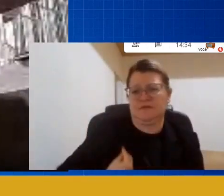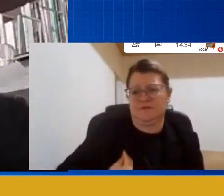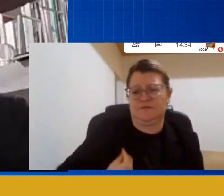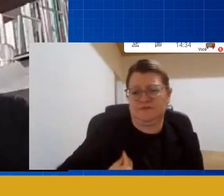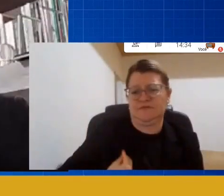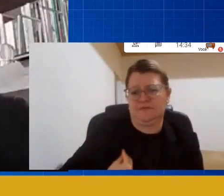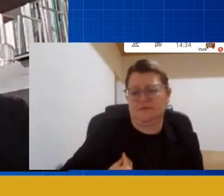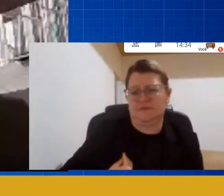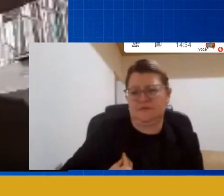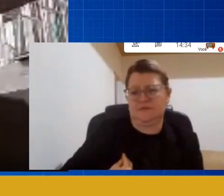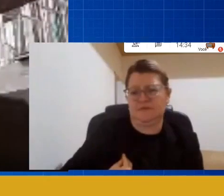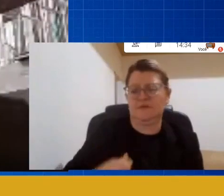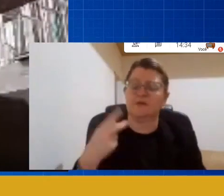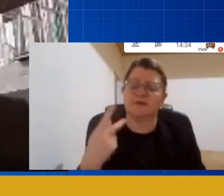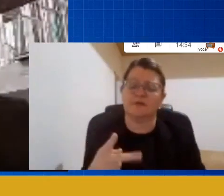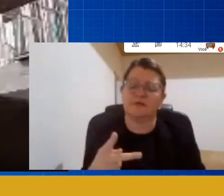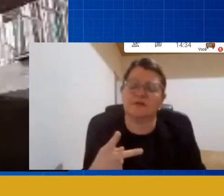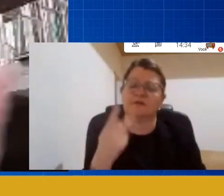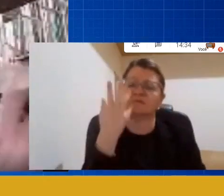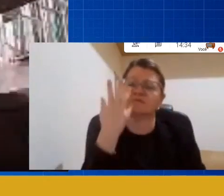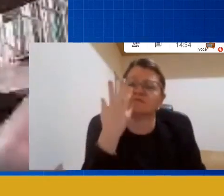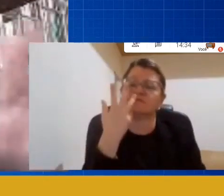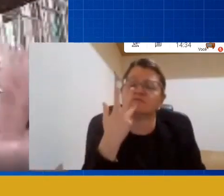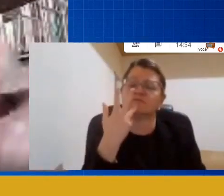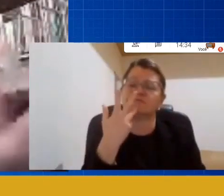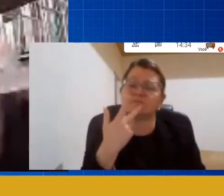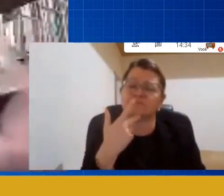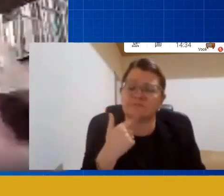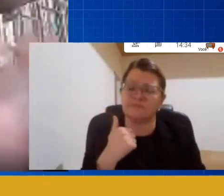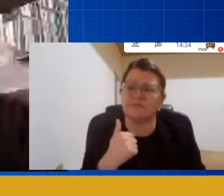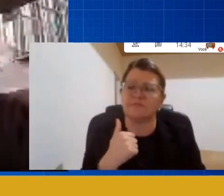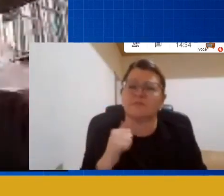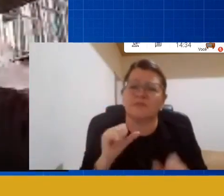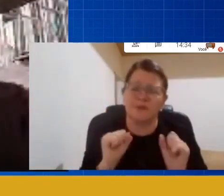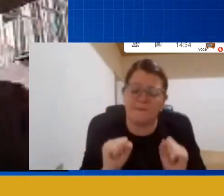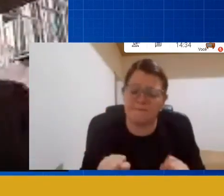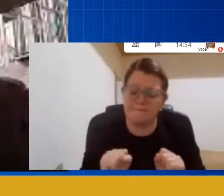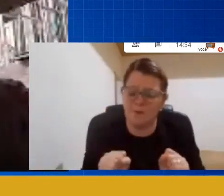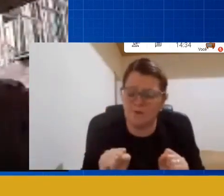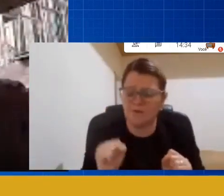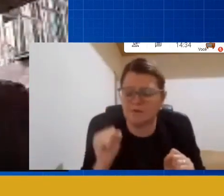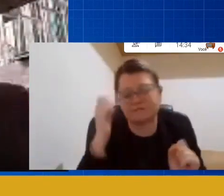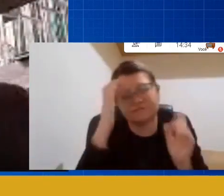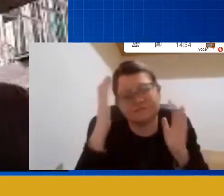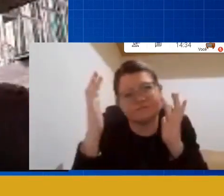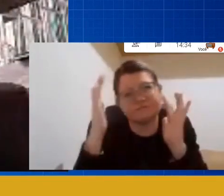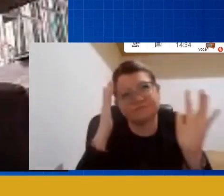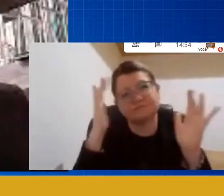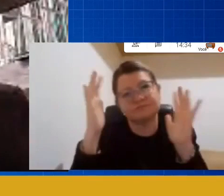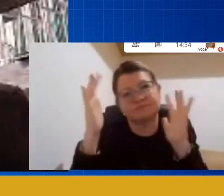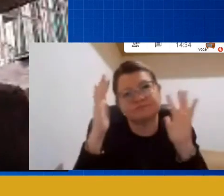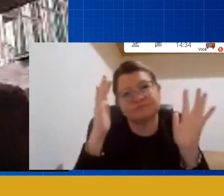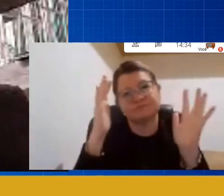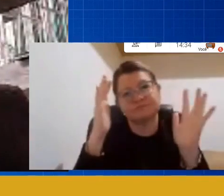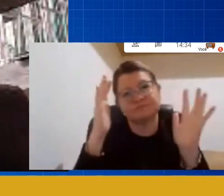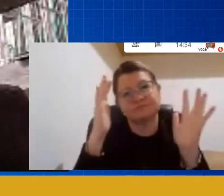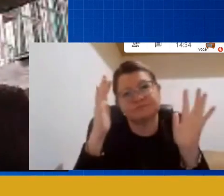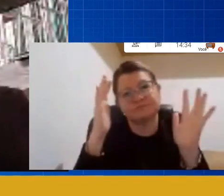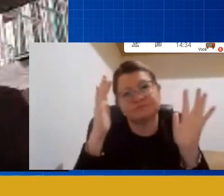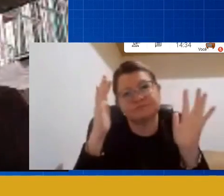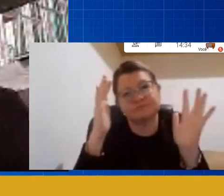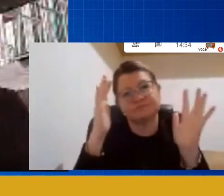dispersão da criança e para que em outros momentos ela retorne ao momento de aprendizagem isso é um problema